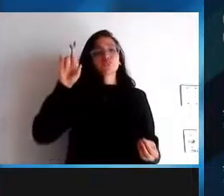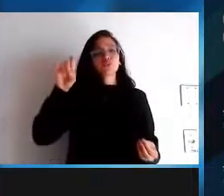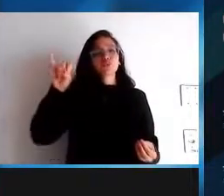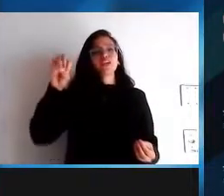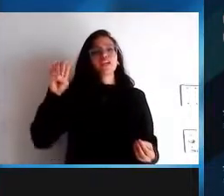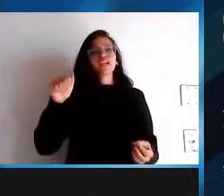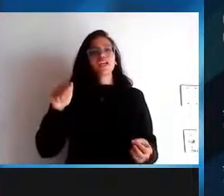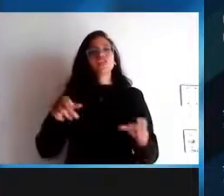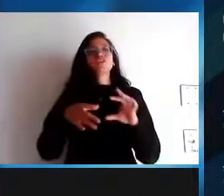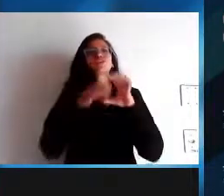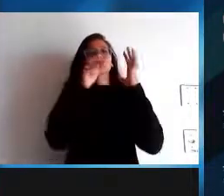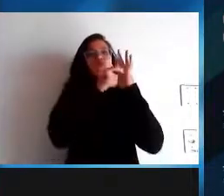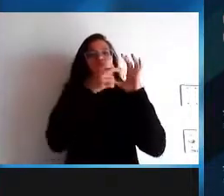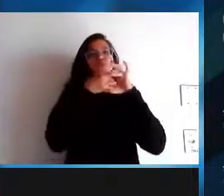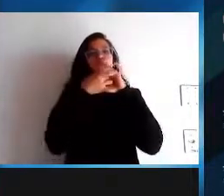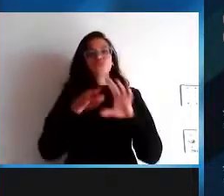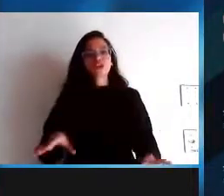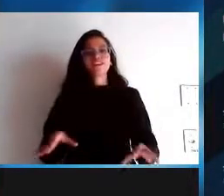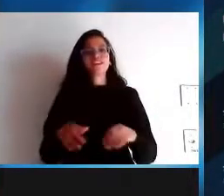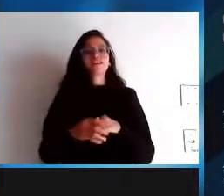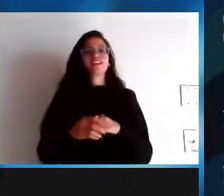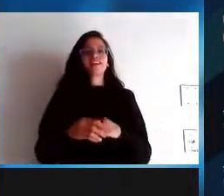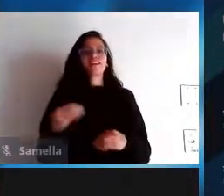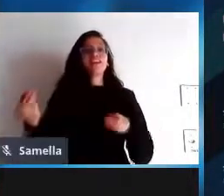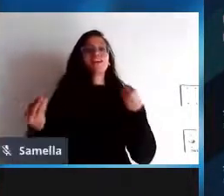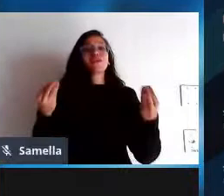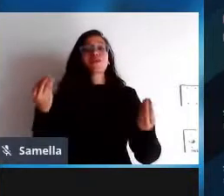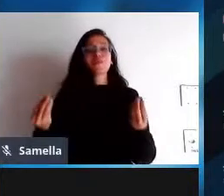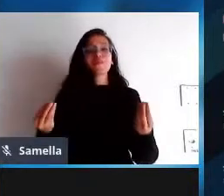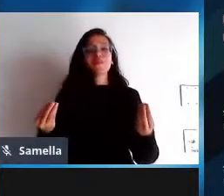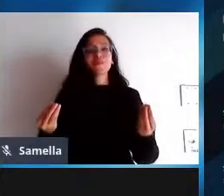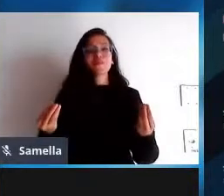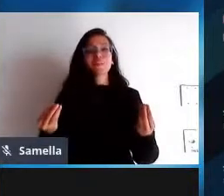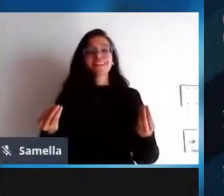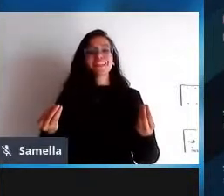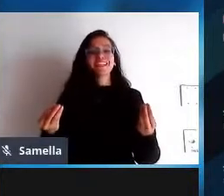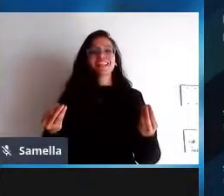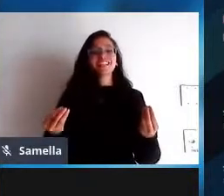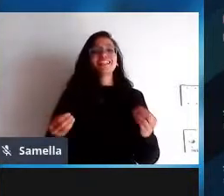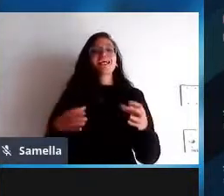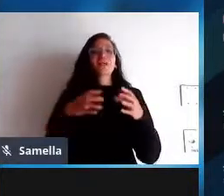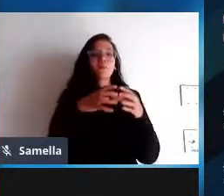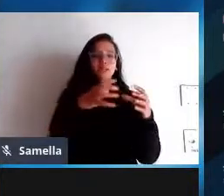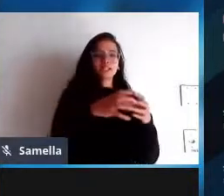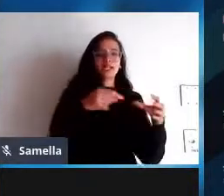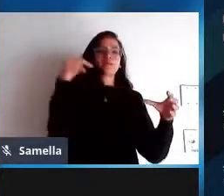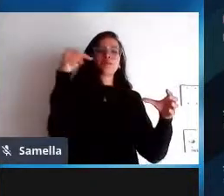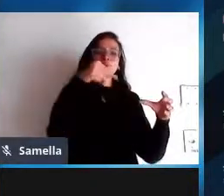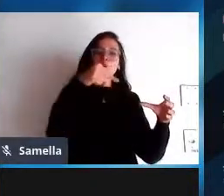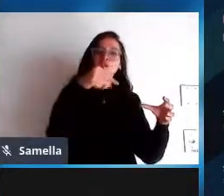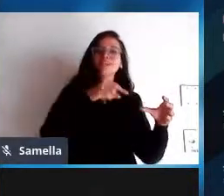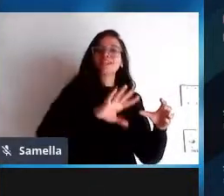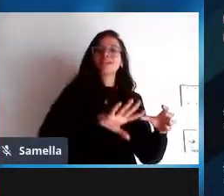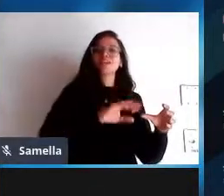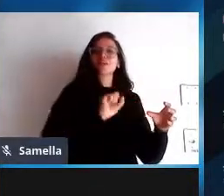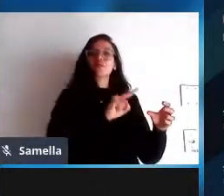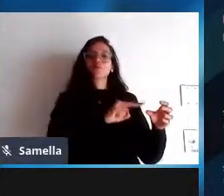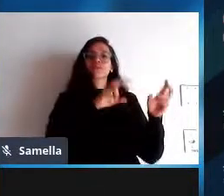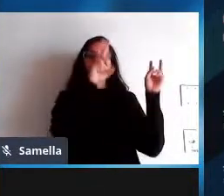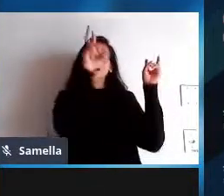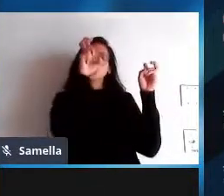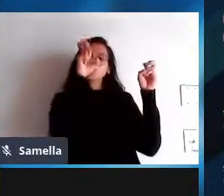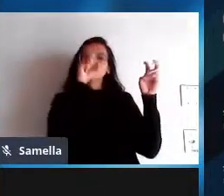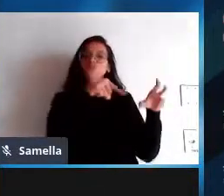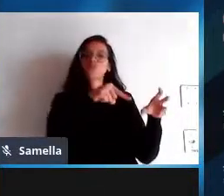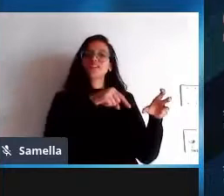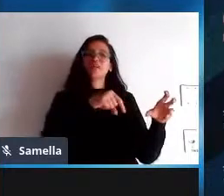tá então tecnologia quando entra dentro do do contexto de uma comunidade de software livre é para ser